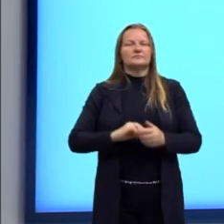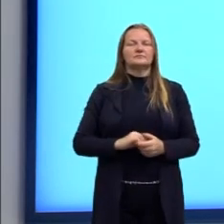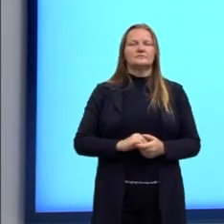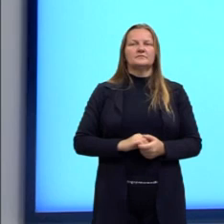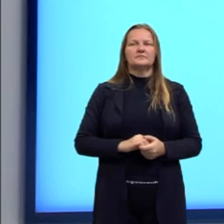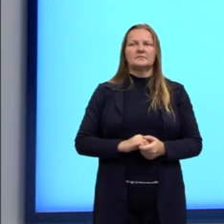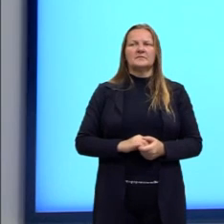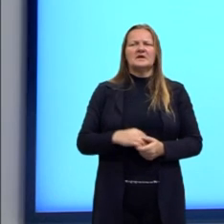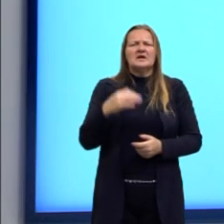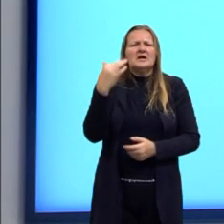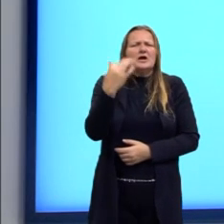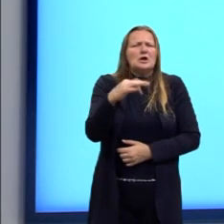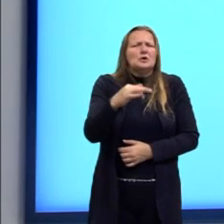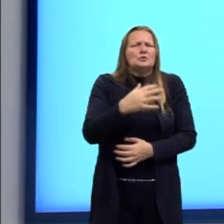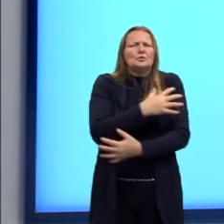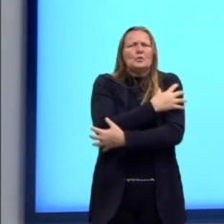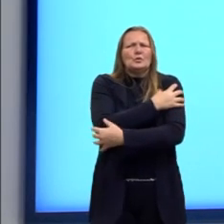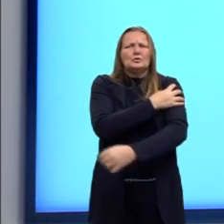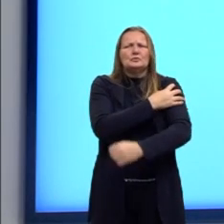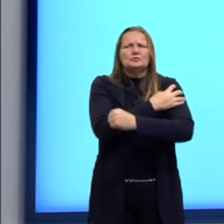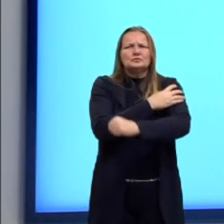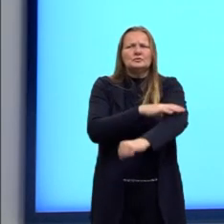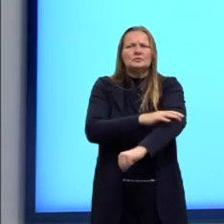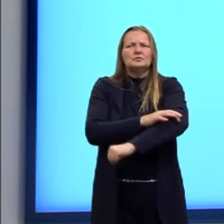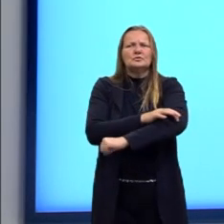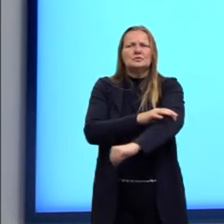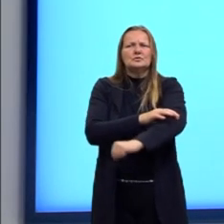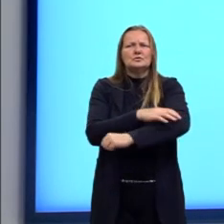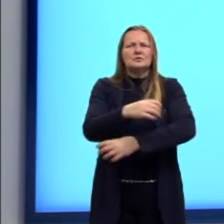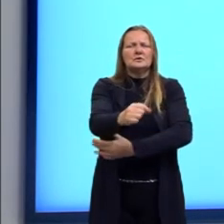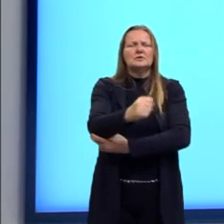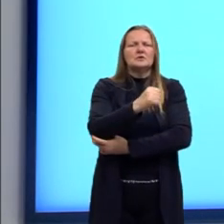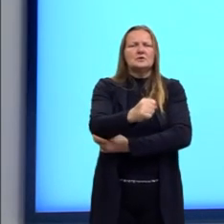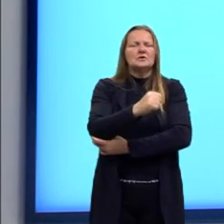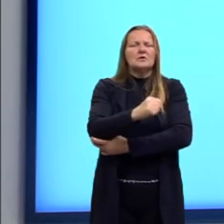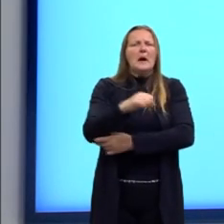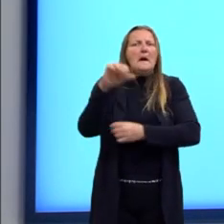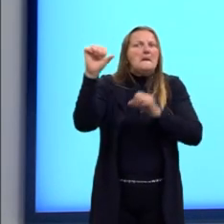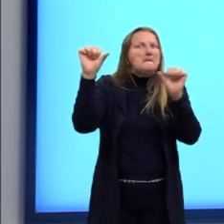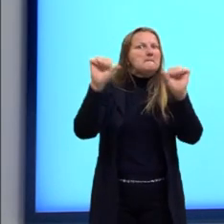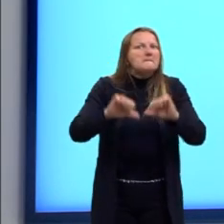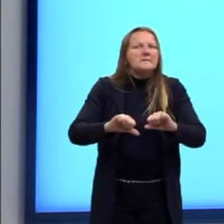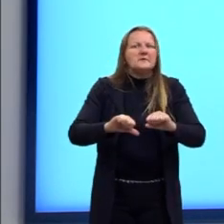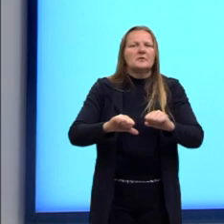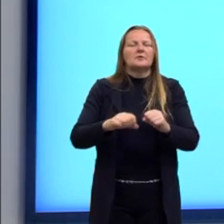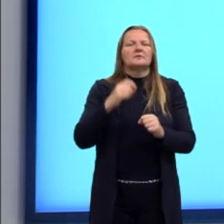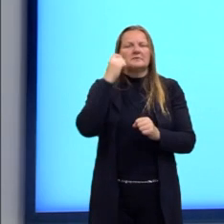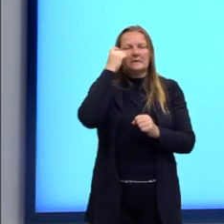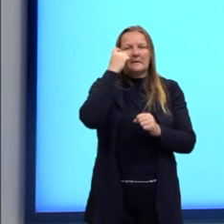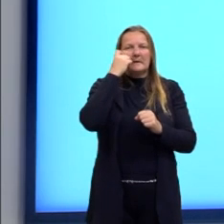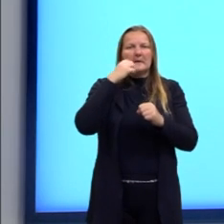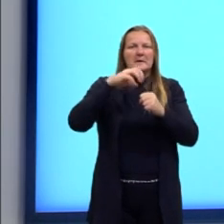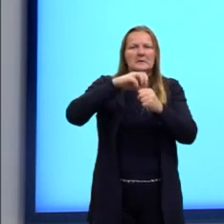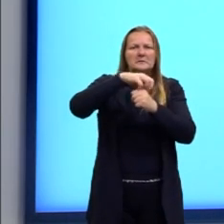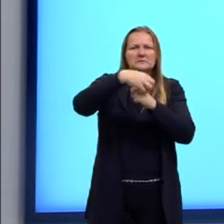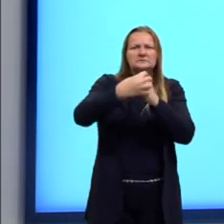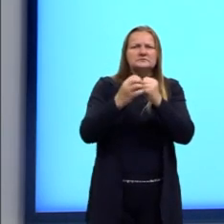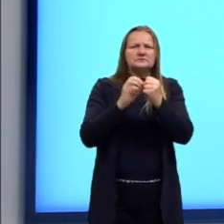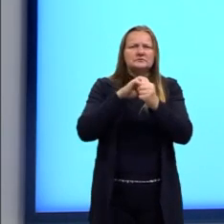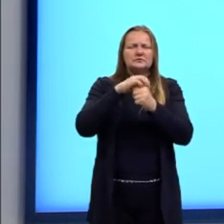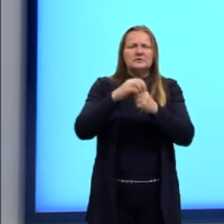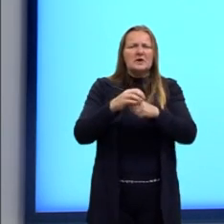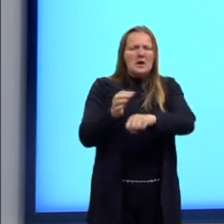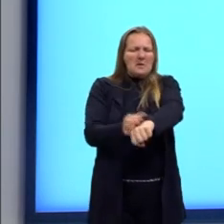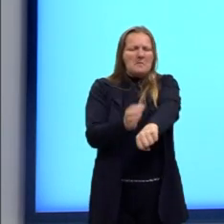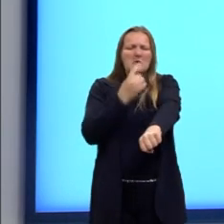As dores, então, nas articulações, na chikungunya é mais intensa. Manchas avermelhadas,